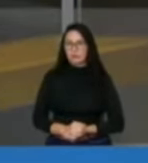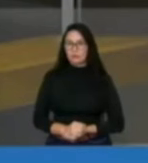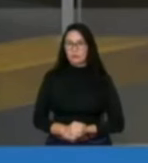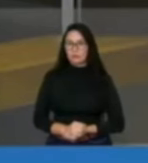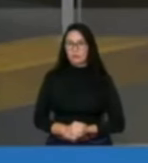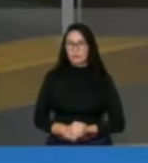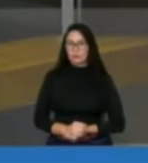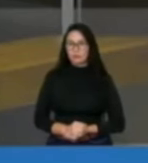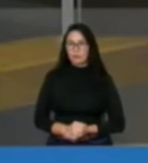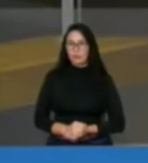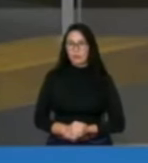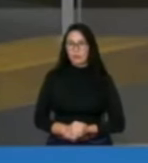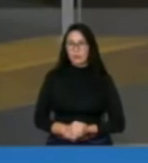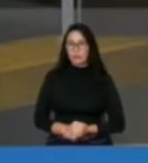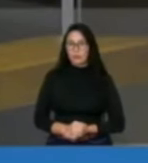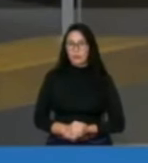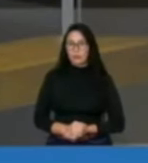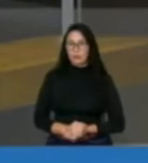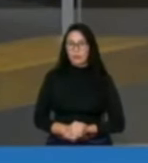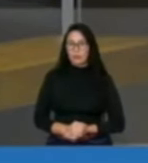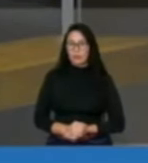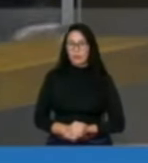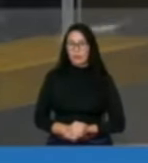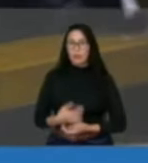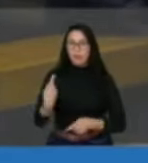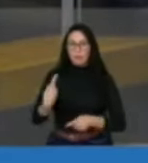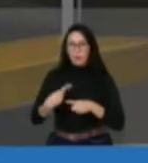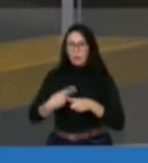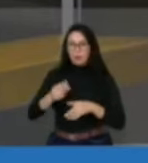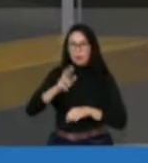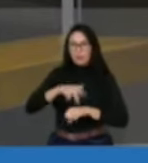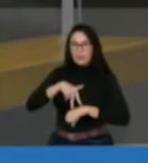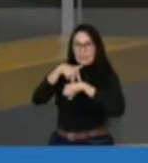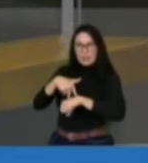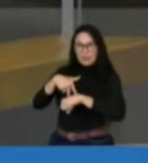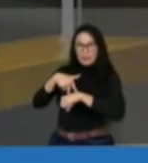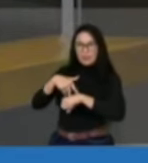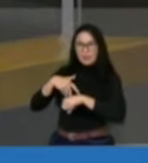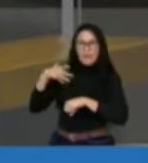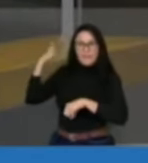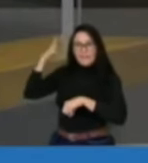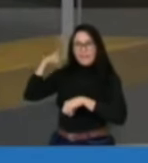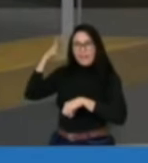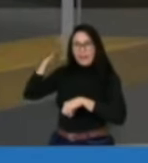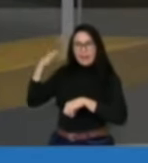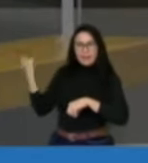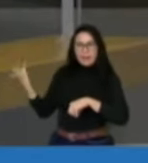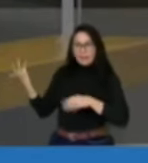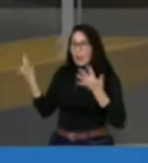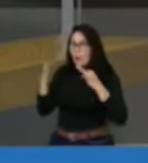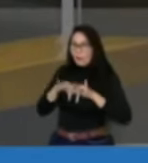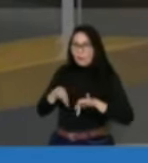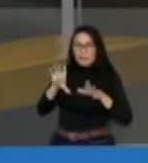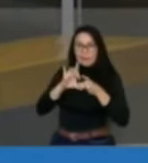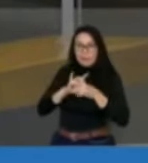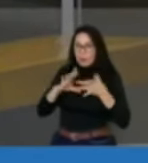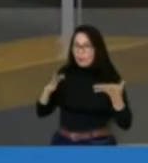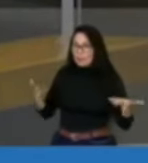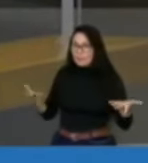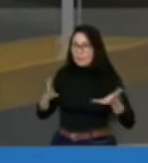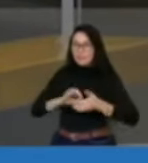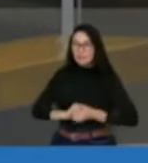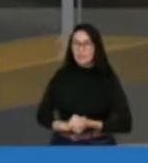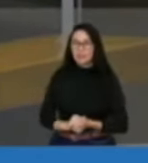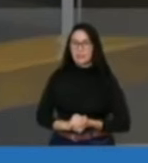por fala sua na tribuna é porque se chegou no limite do fim da democracia. Flávio Dino